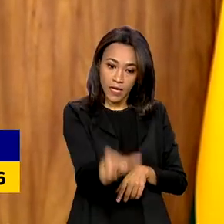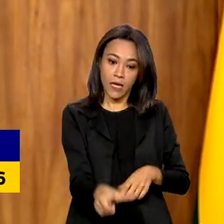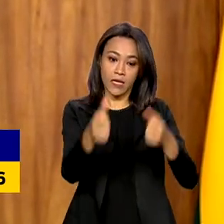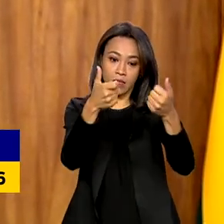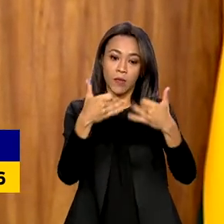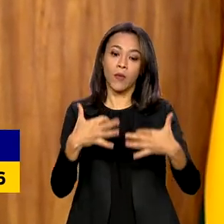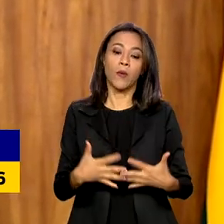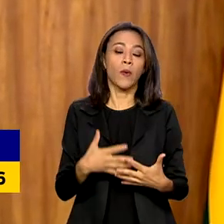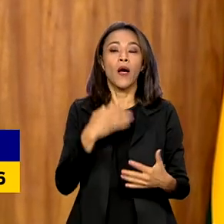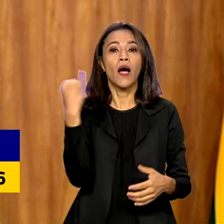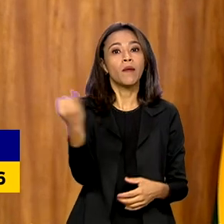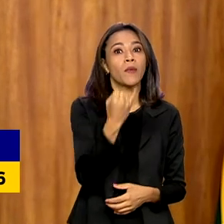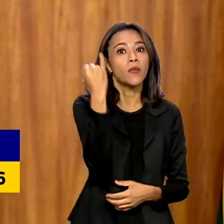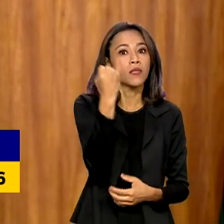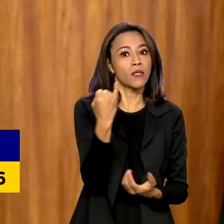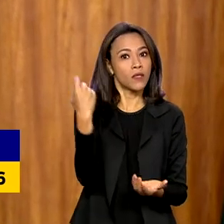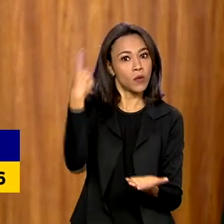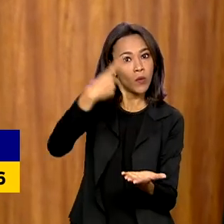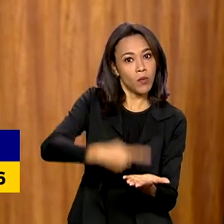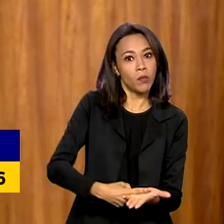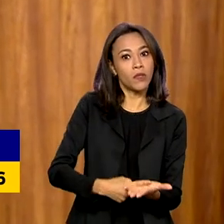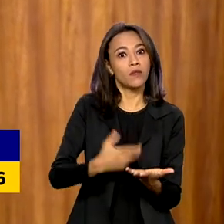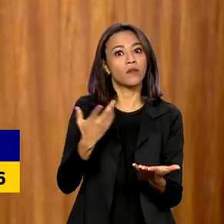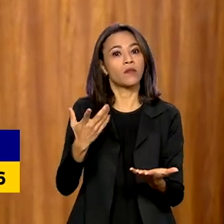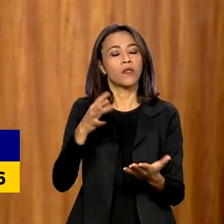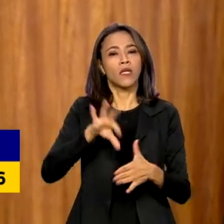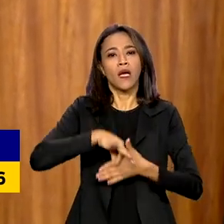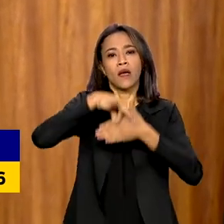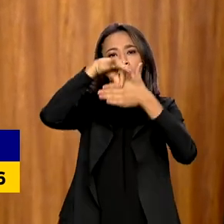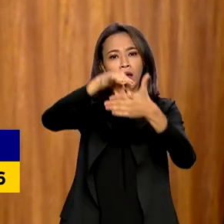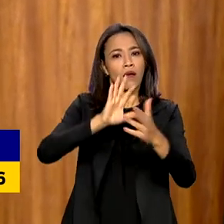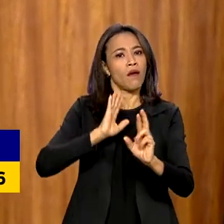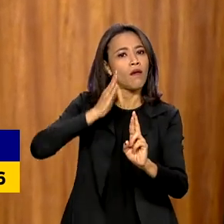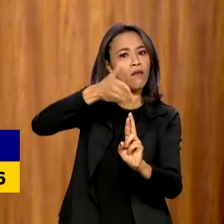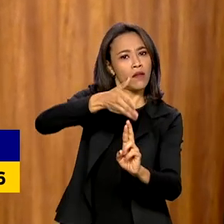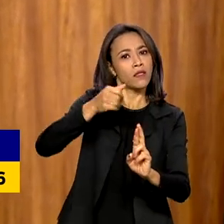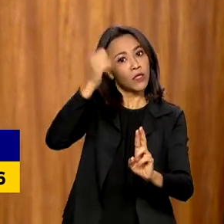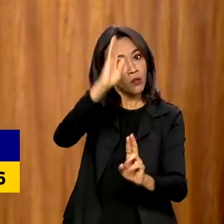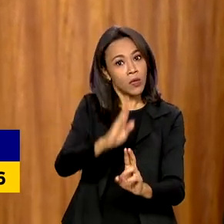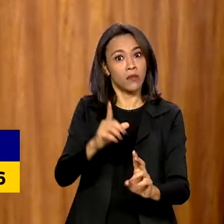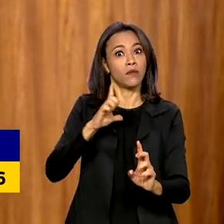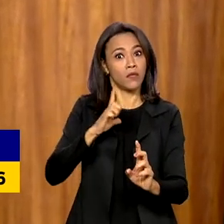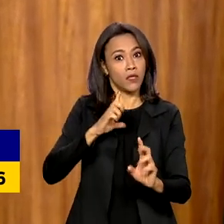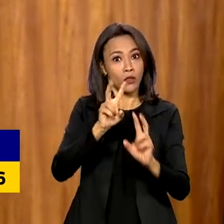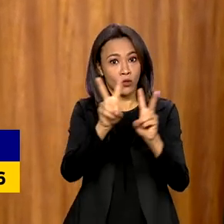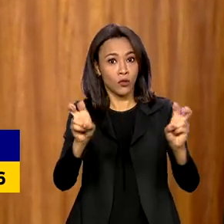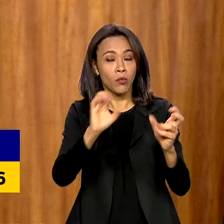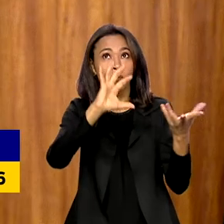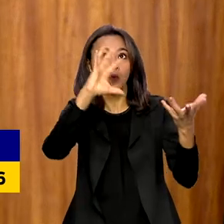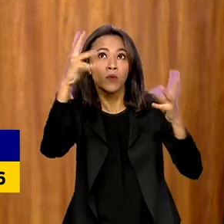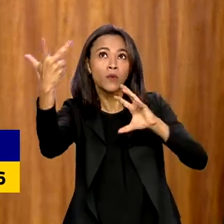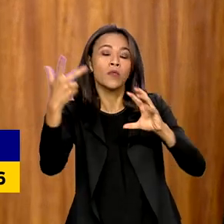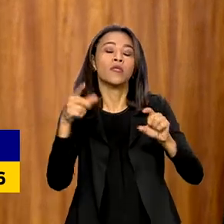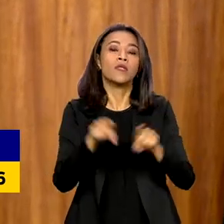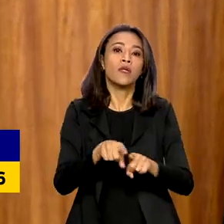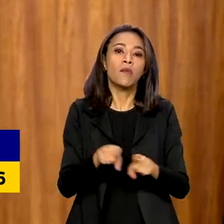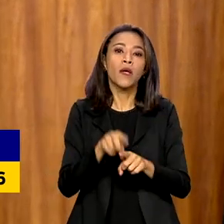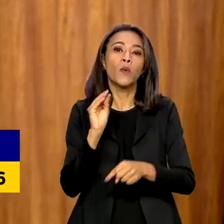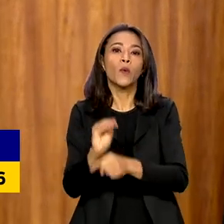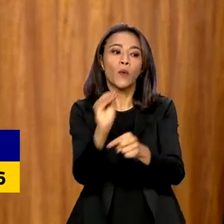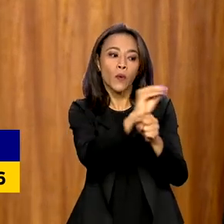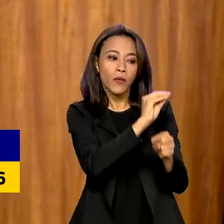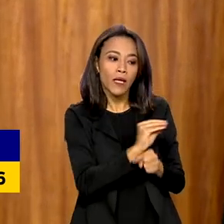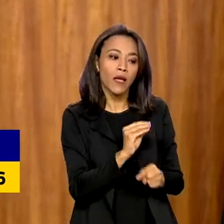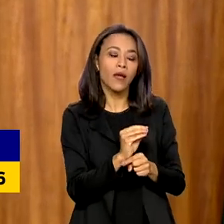do papel de liderança ambiental que o Brasil ocupa na questão climática, além da importância estratégica da preservação da